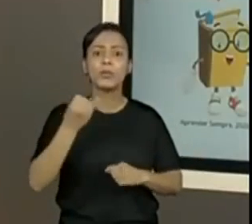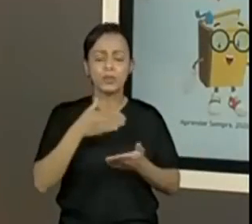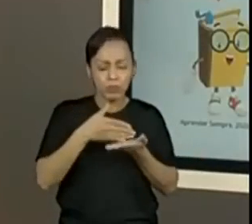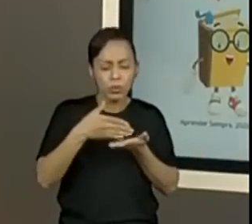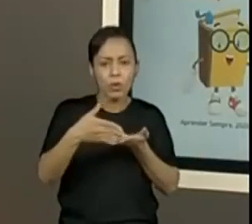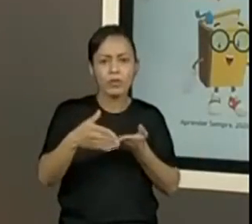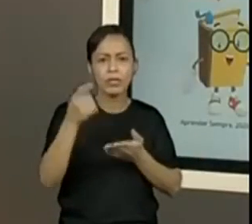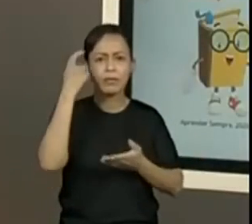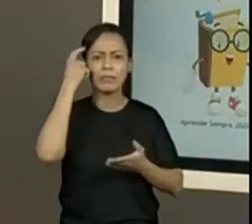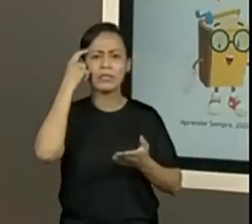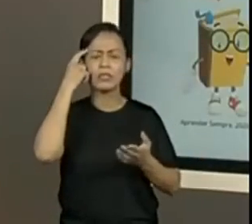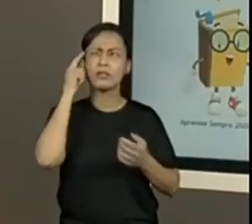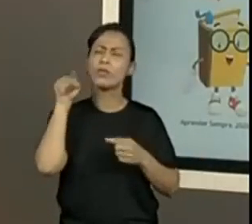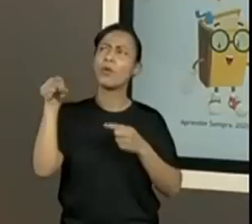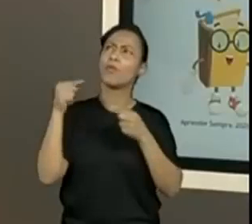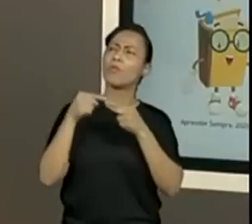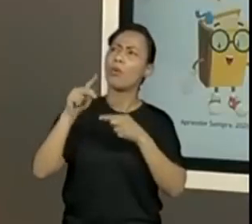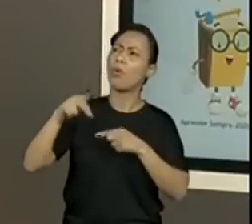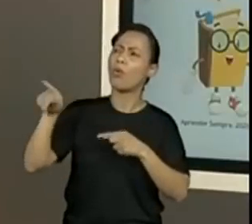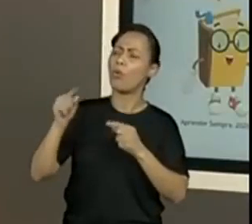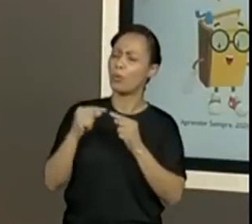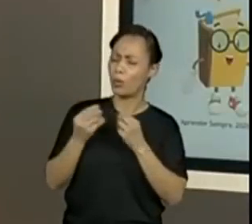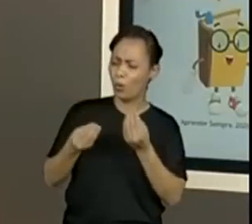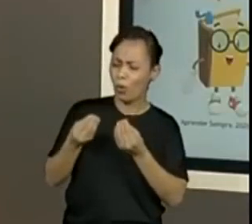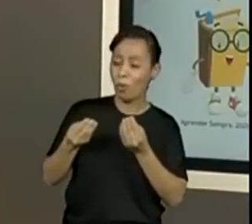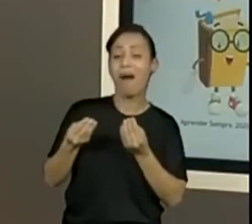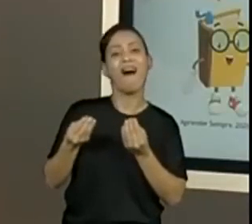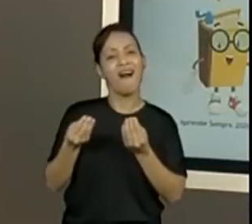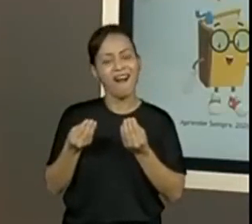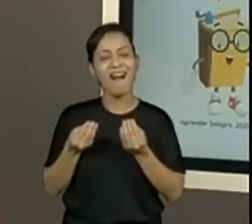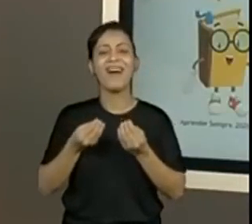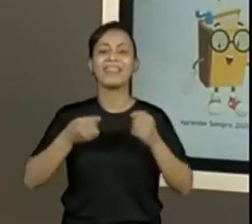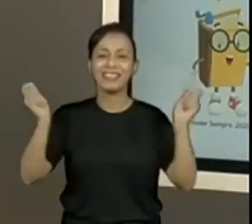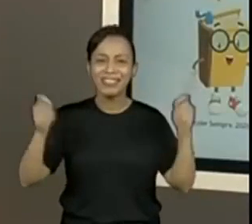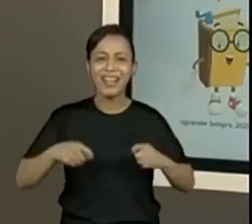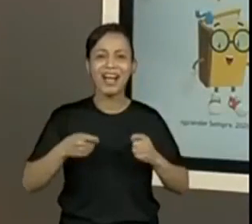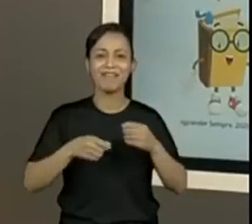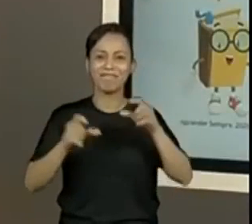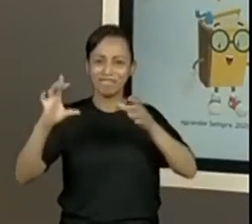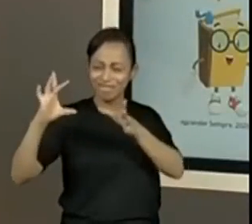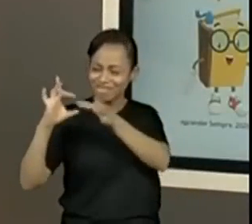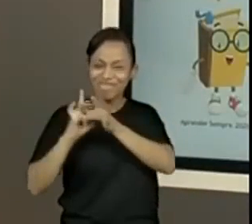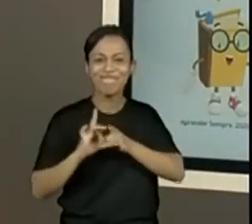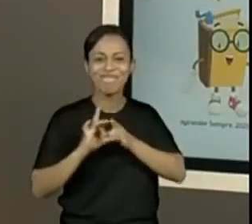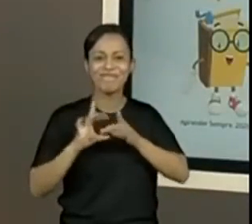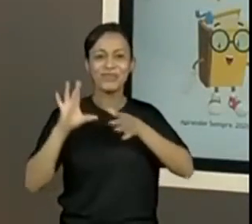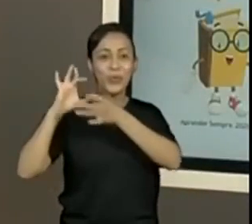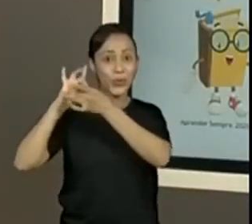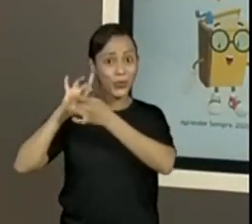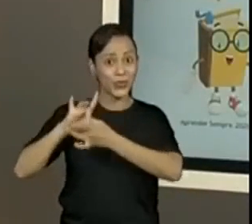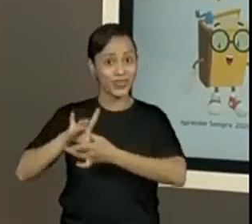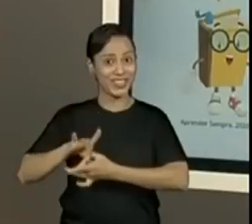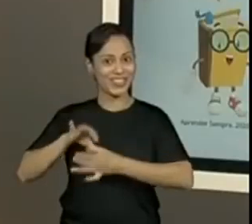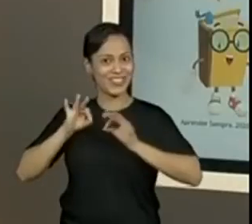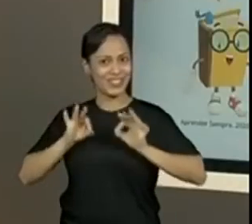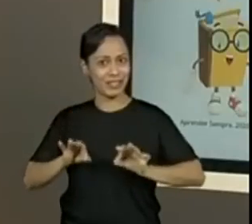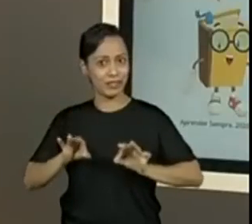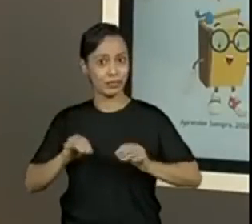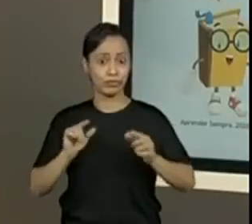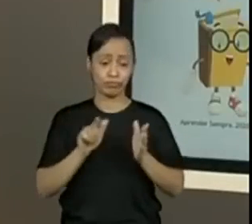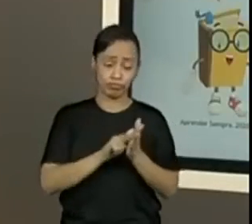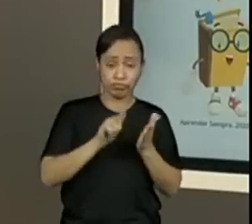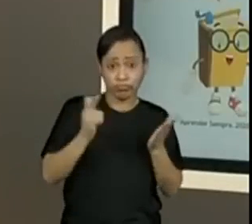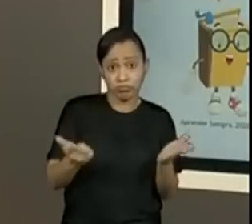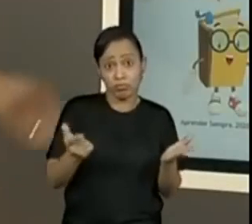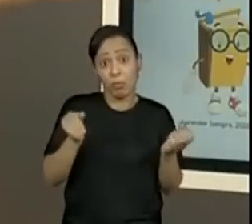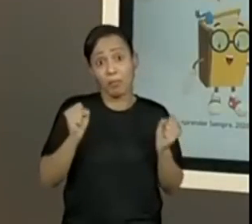inicial para o seu professor, para você lá em casa, ter esse aprofundamento. Ou seja, está tendo também uma leitura de jornal, né? E